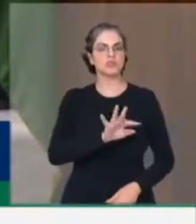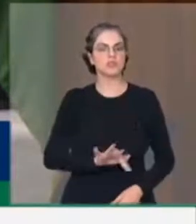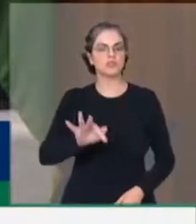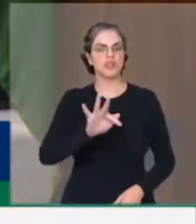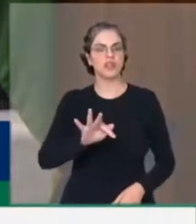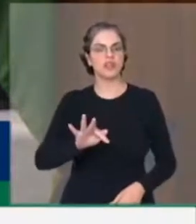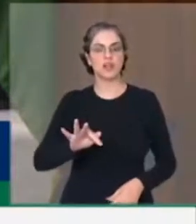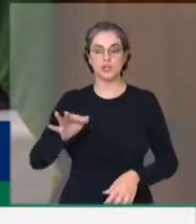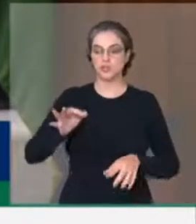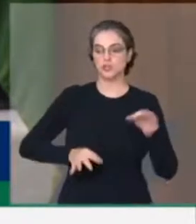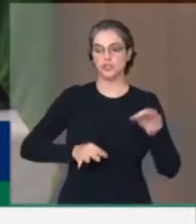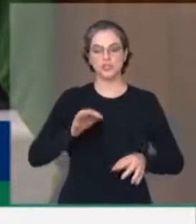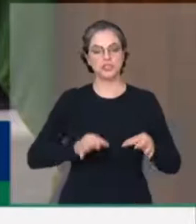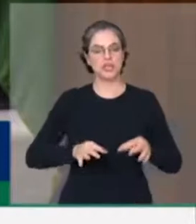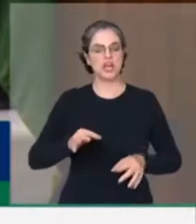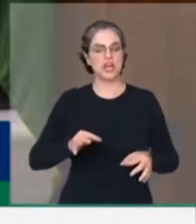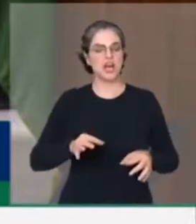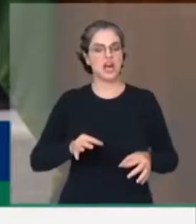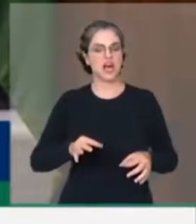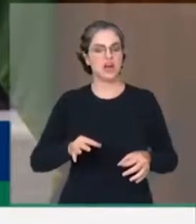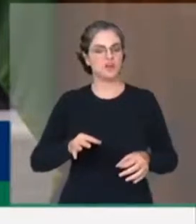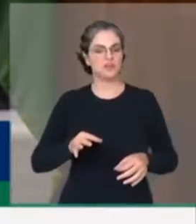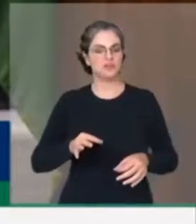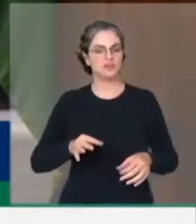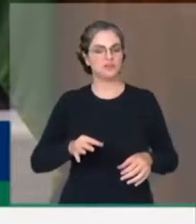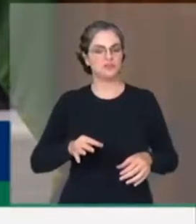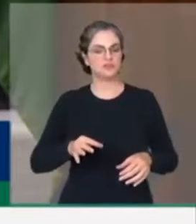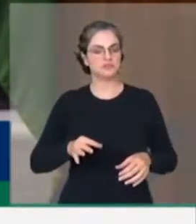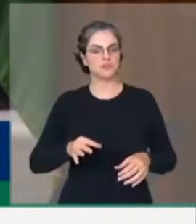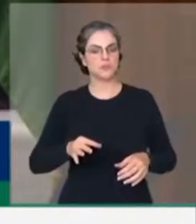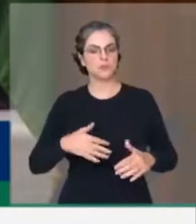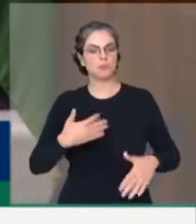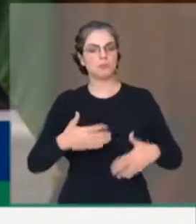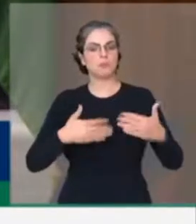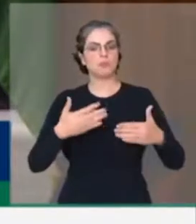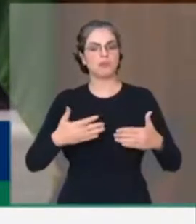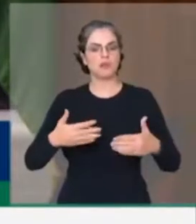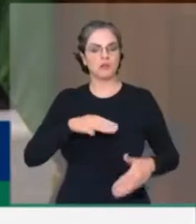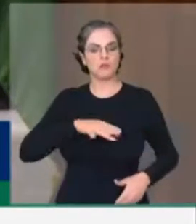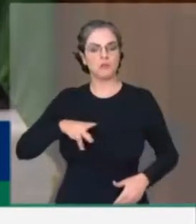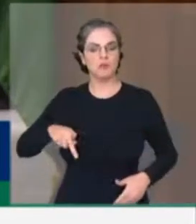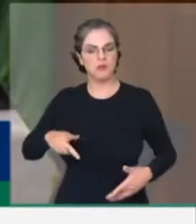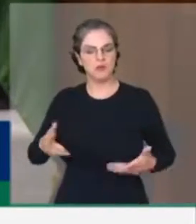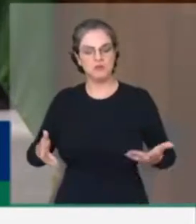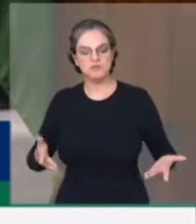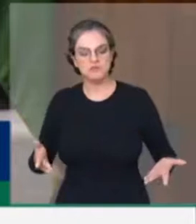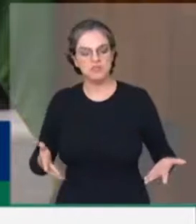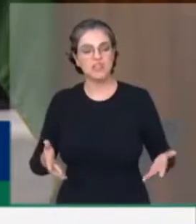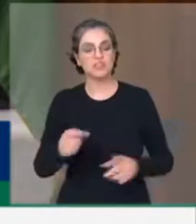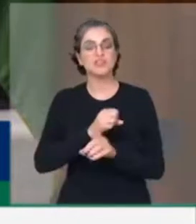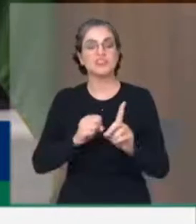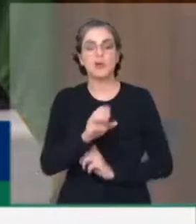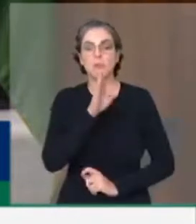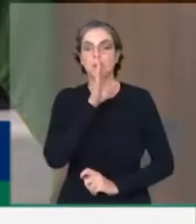do Poder Judiciário, do Ministério Público Federal, e que a sociedade assistiu calada, que